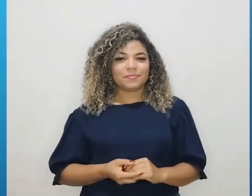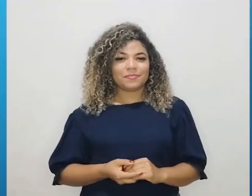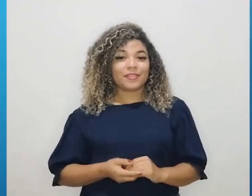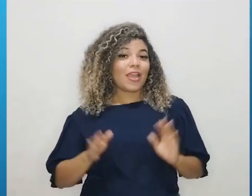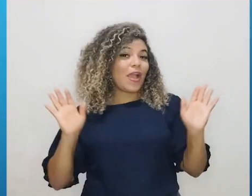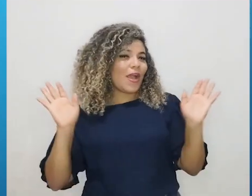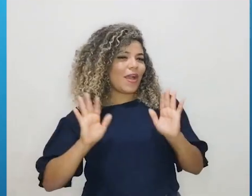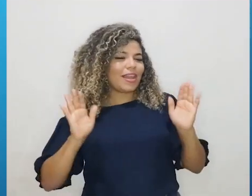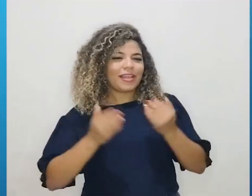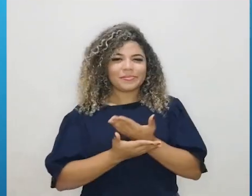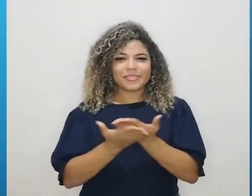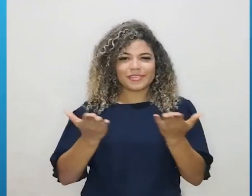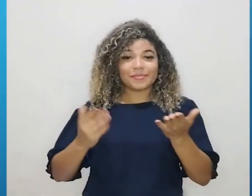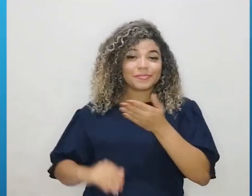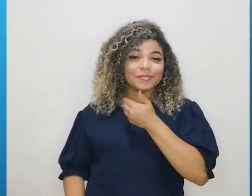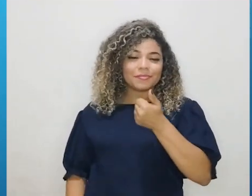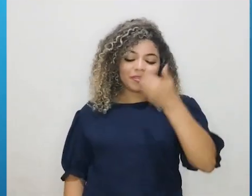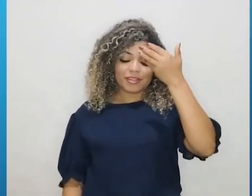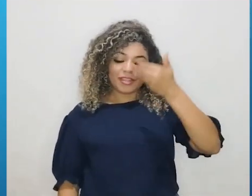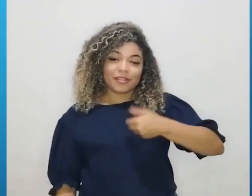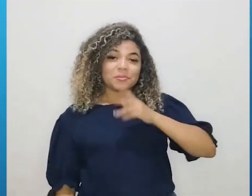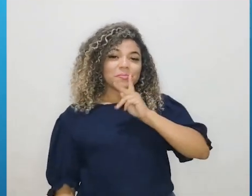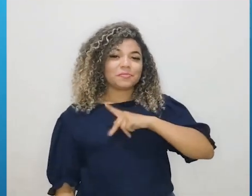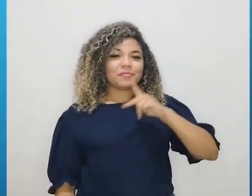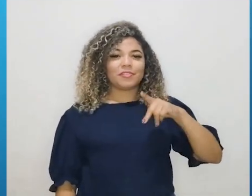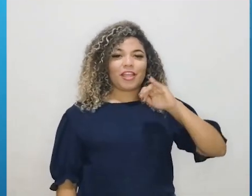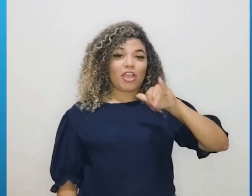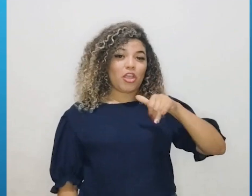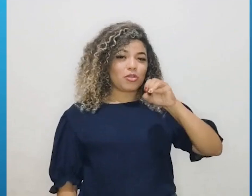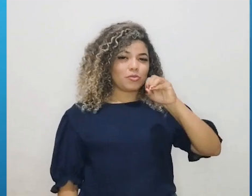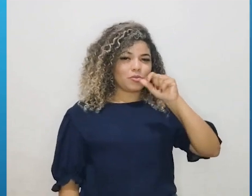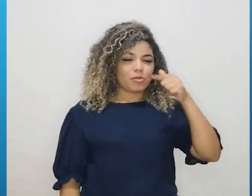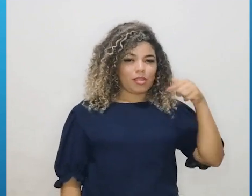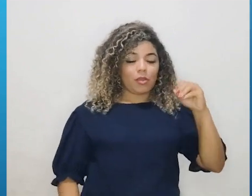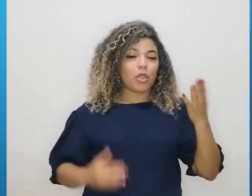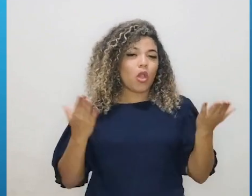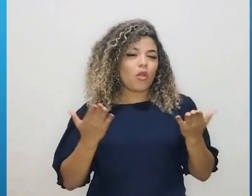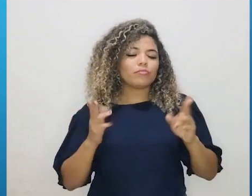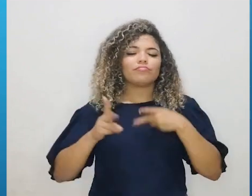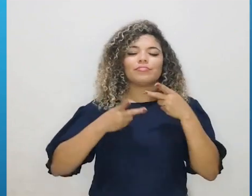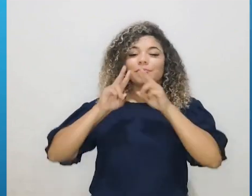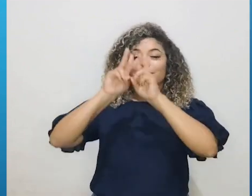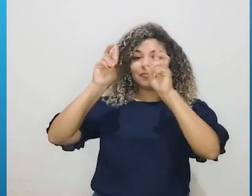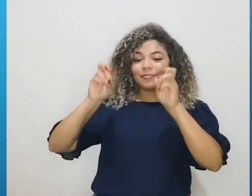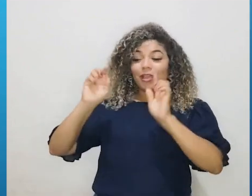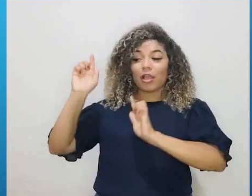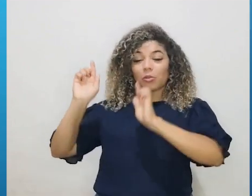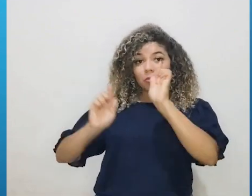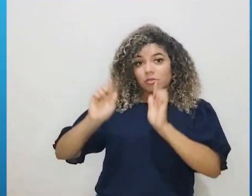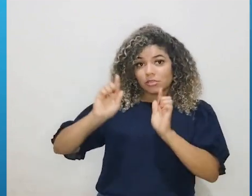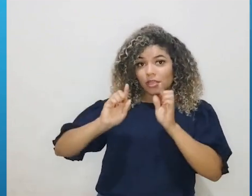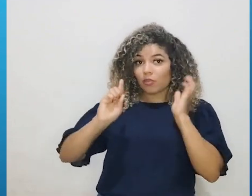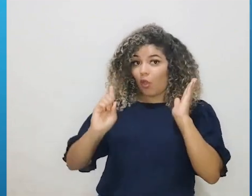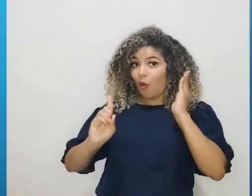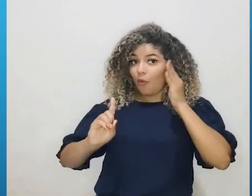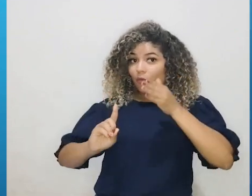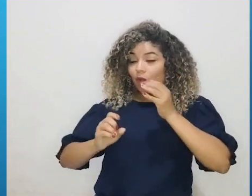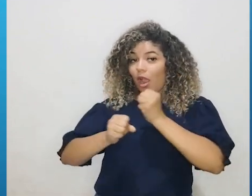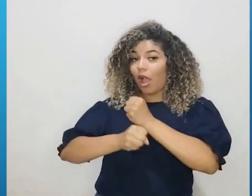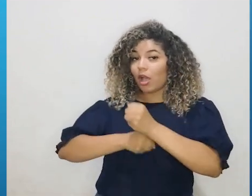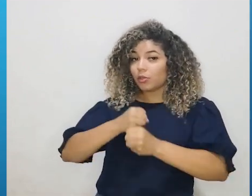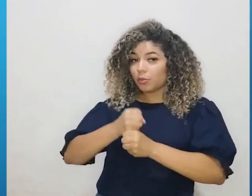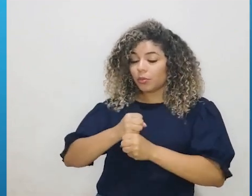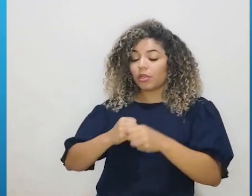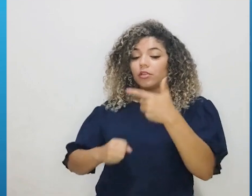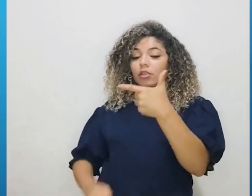Olá pessoal, tudo bem? Eu sou o professor João e na aula de hoje nós vamos falar sobre o censo, em específico o